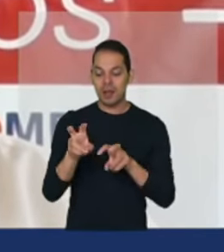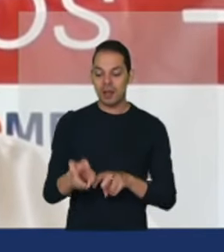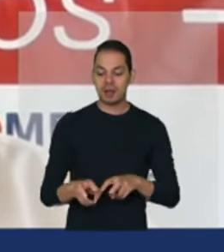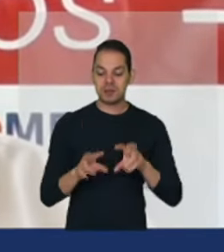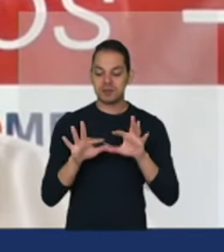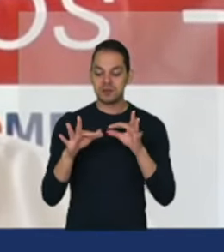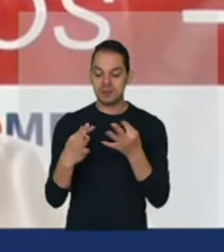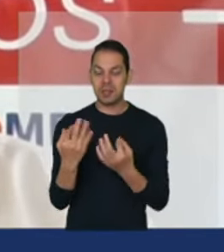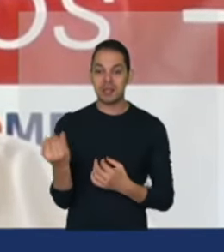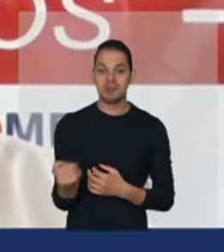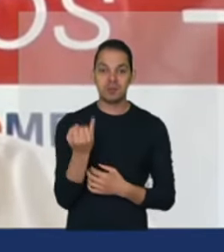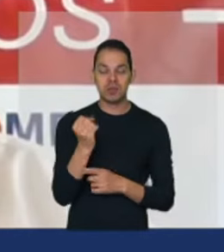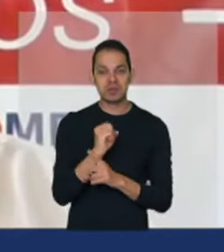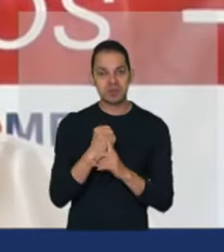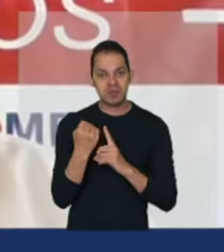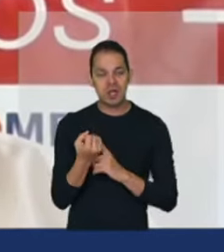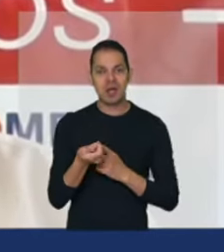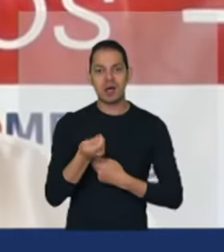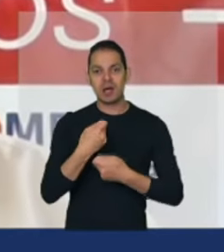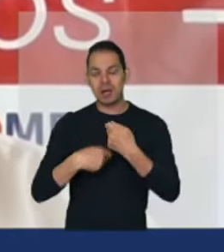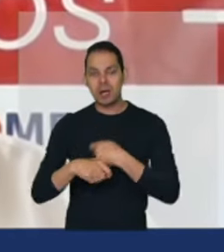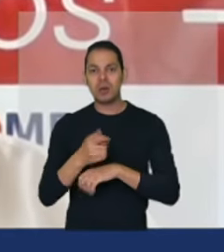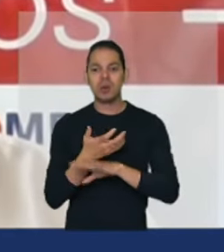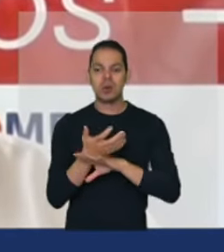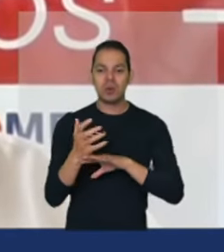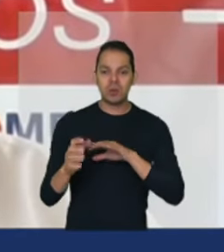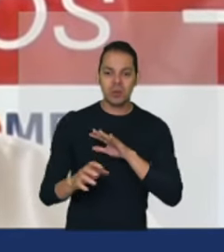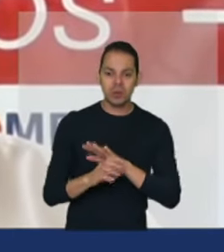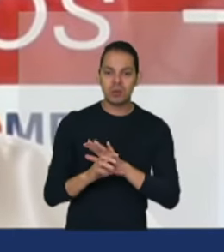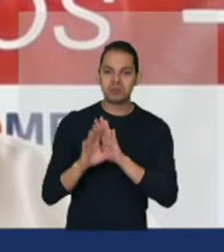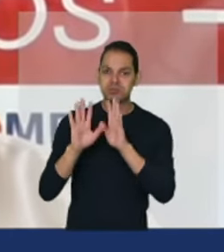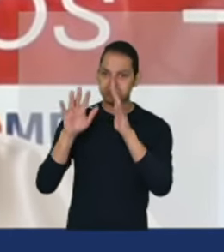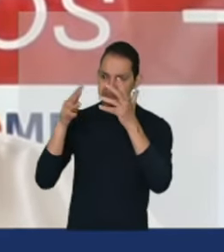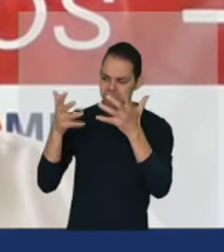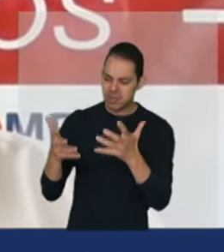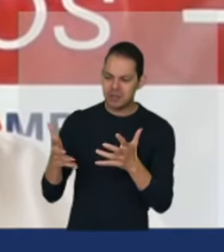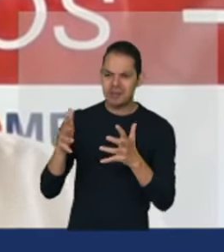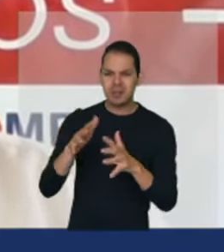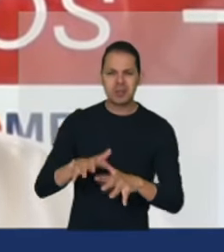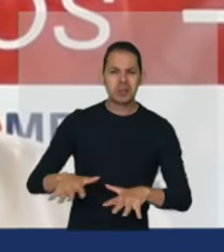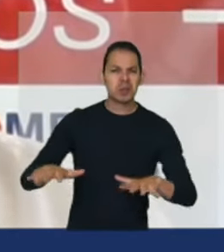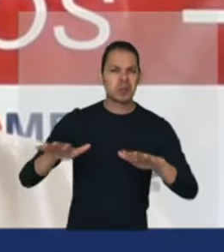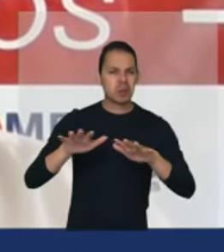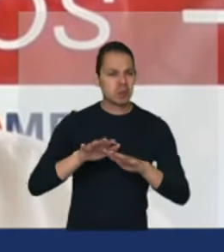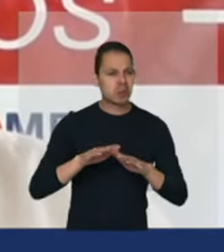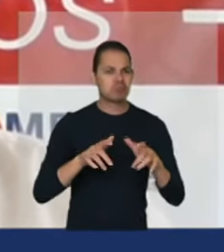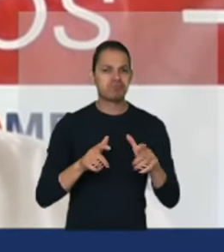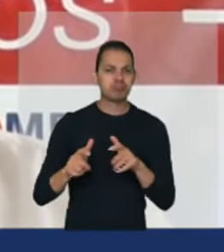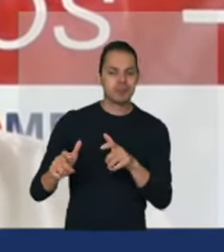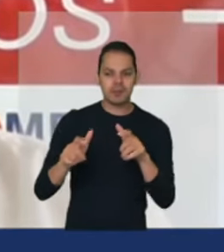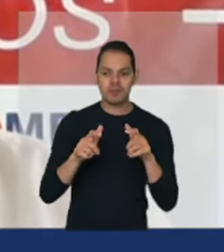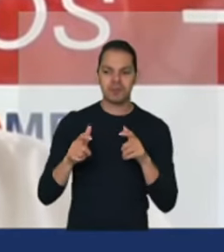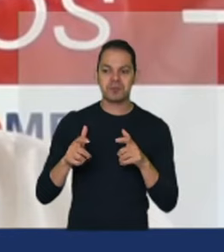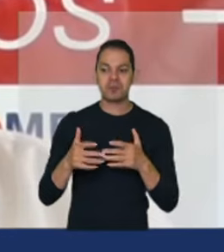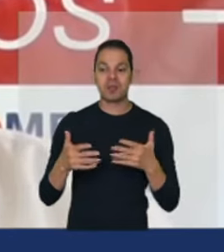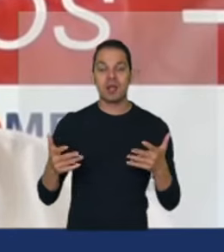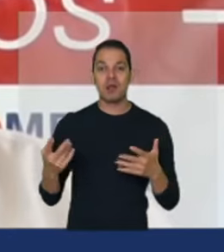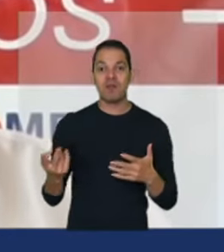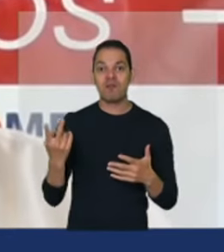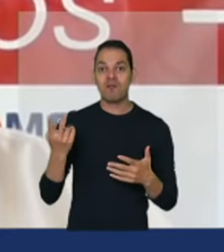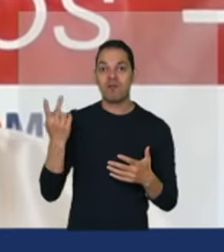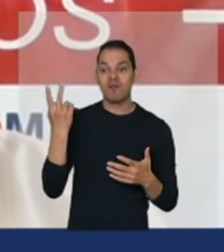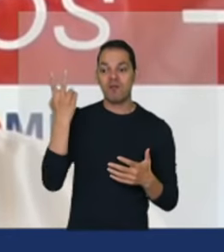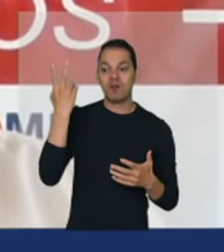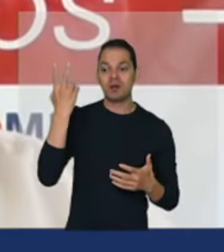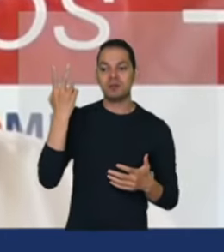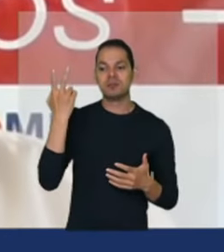econômica ambiental reconhecida em todas as casas então valorizar o aumento e